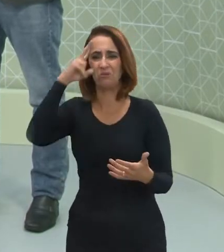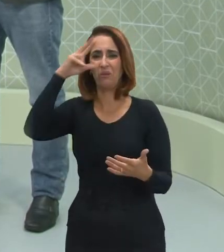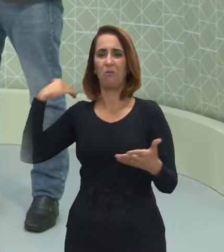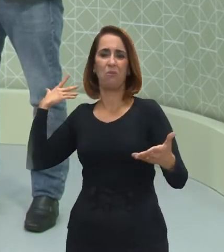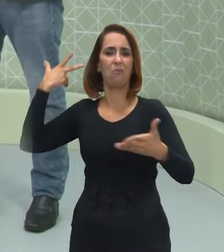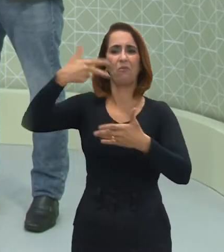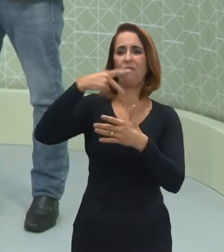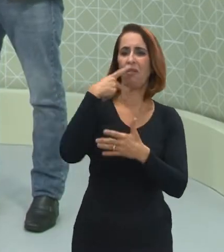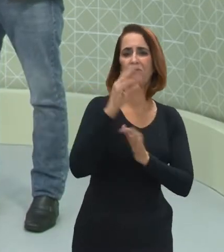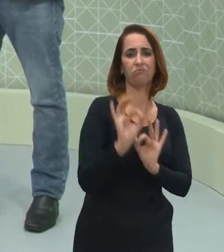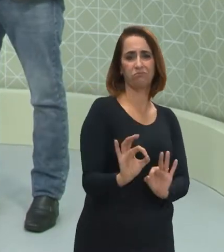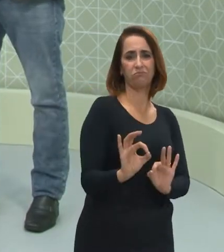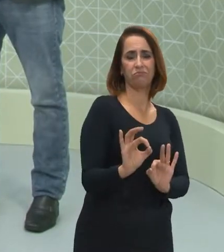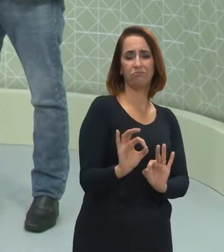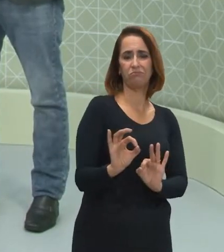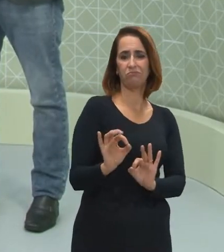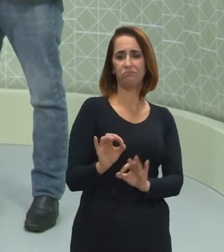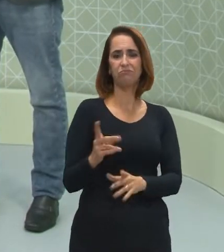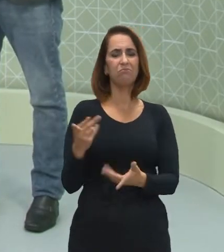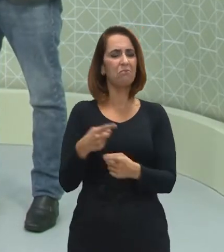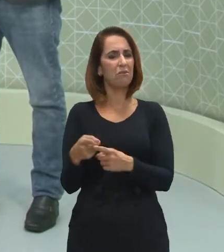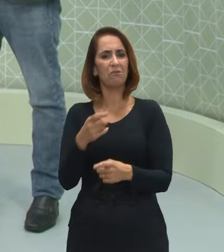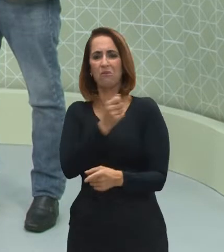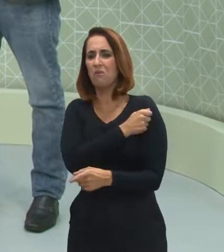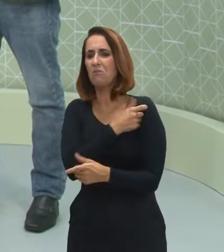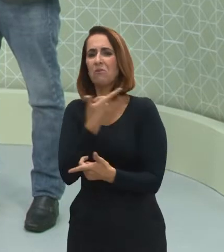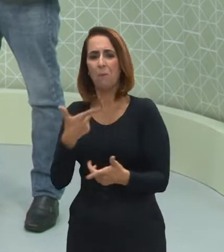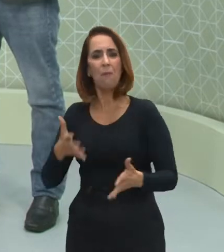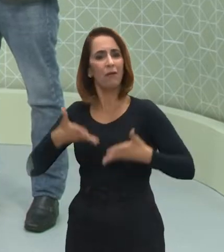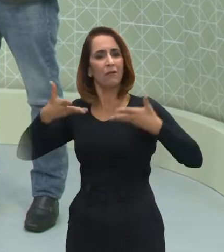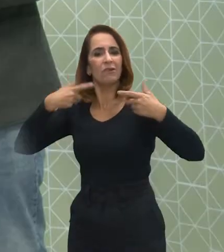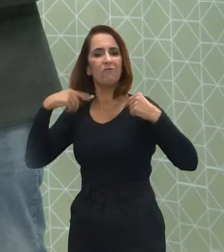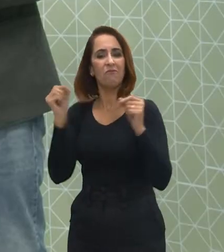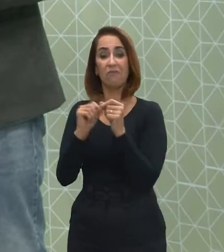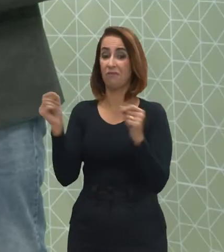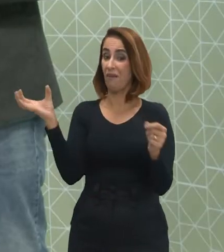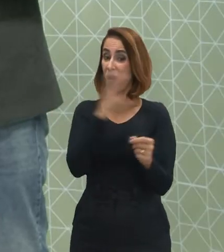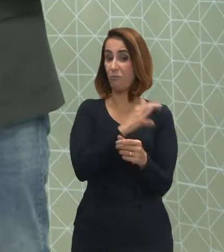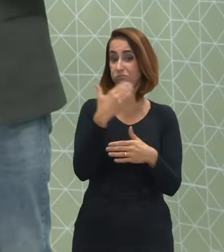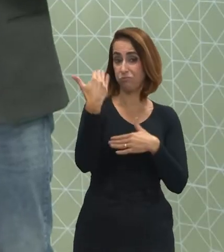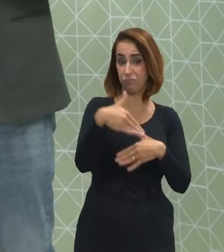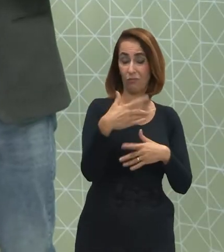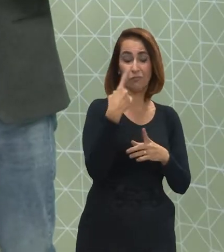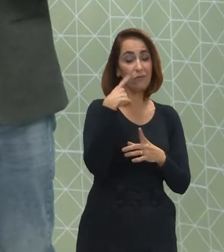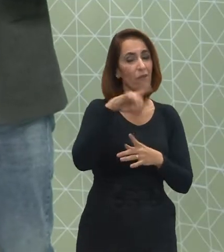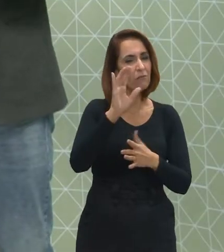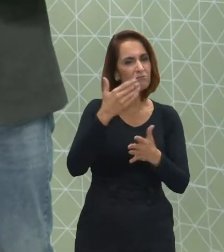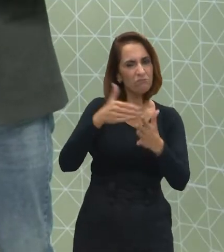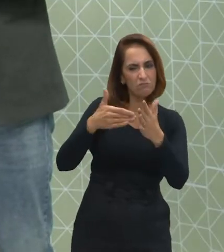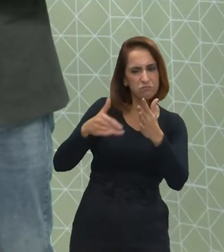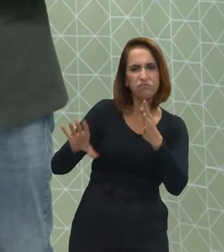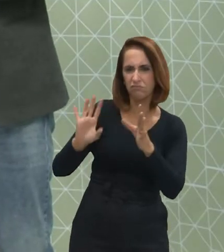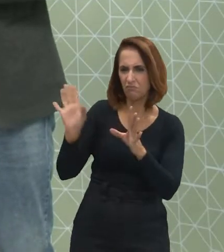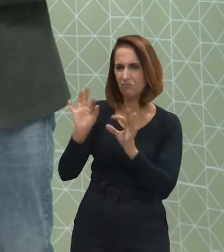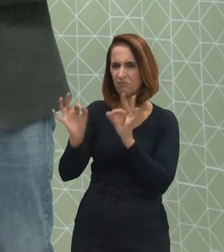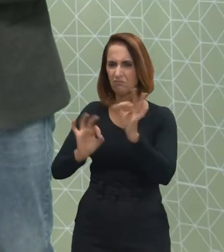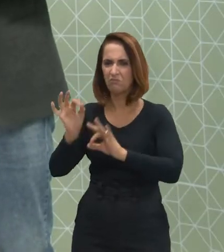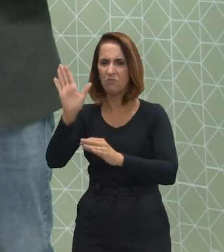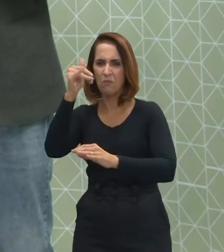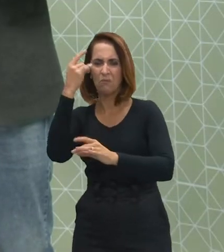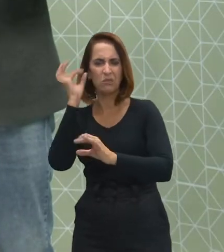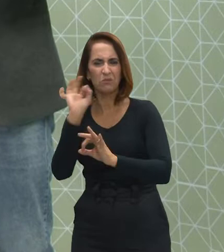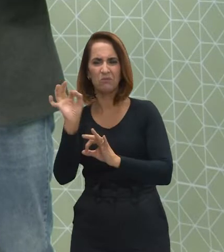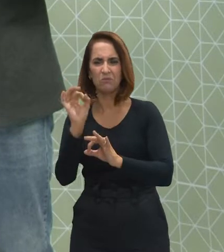falando. Isso. Então, para que o estudante tenha mais sucesso e faça mais rapidamente a prova, ele vai eliminando algo que nós chamamos até